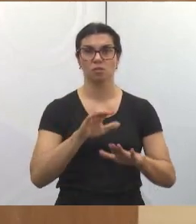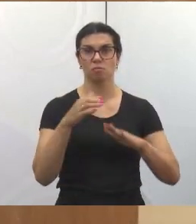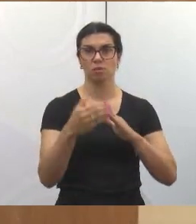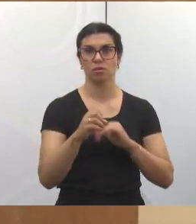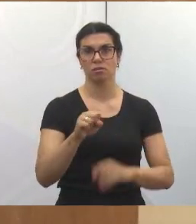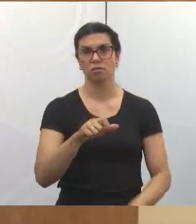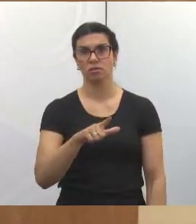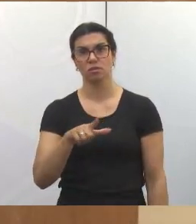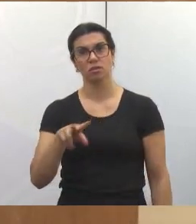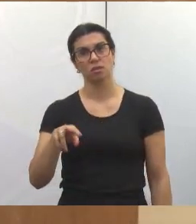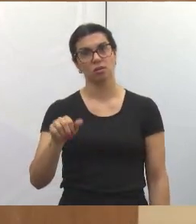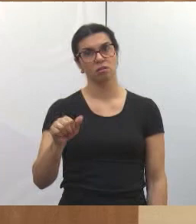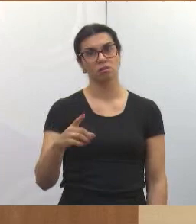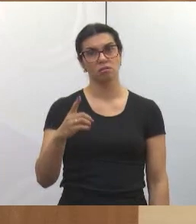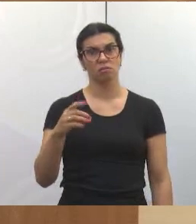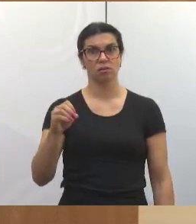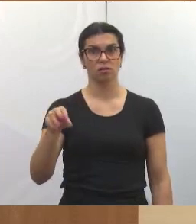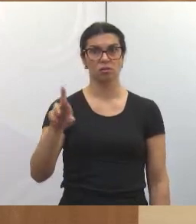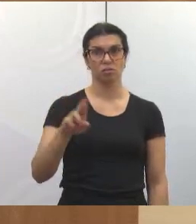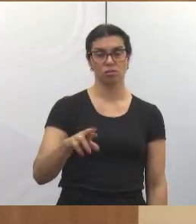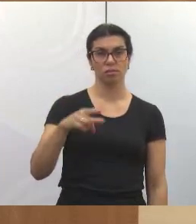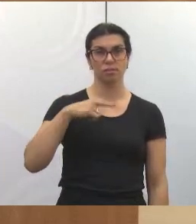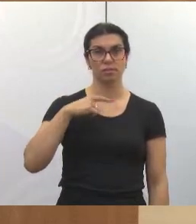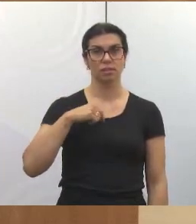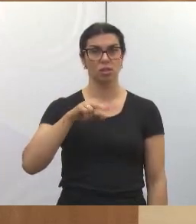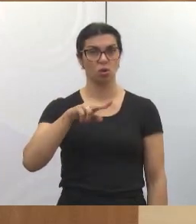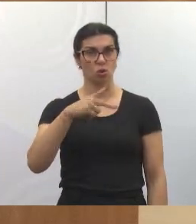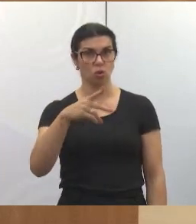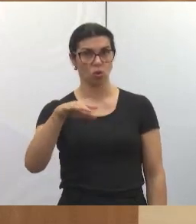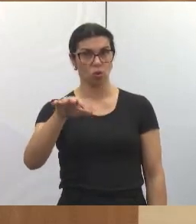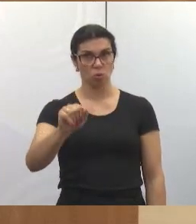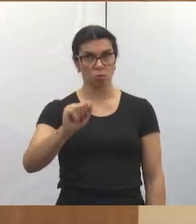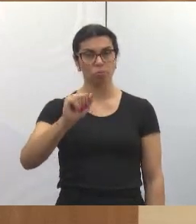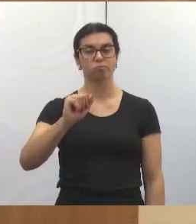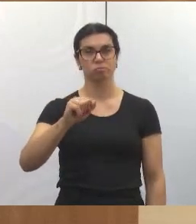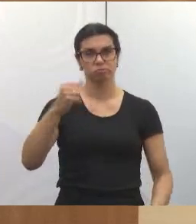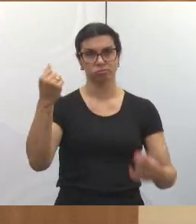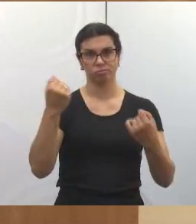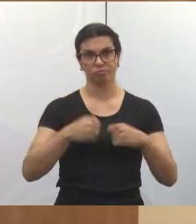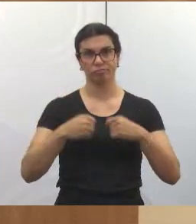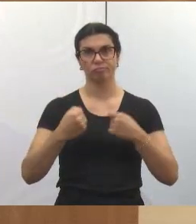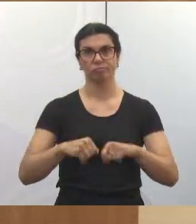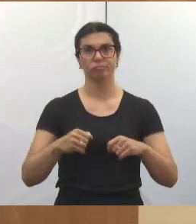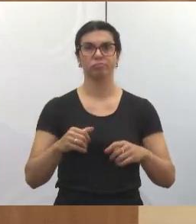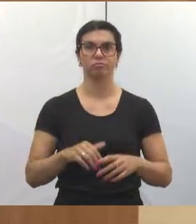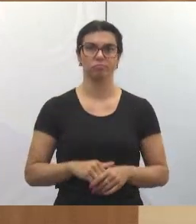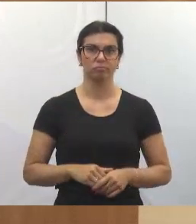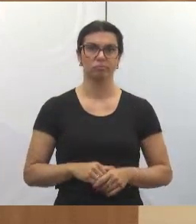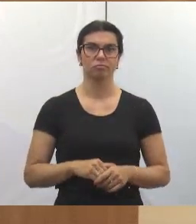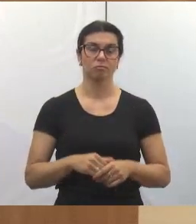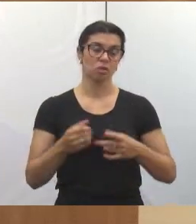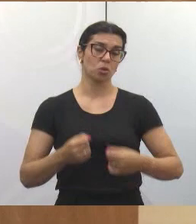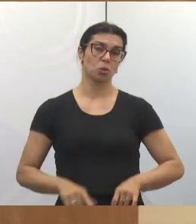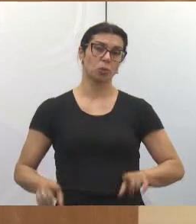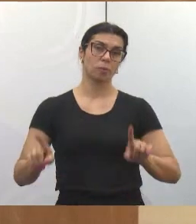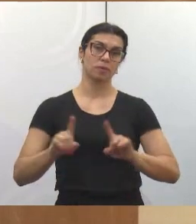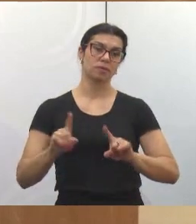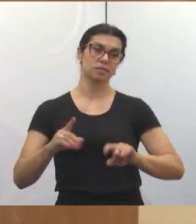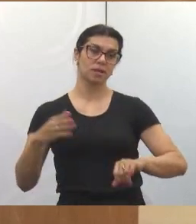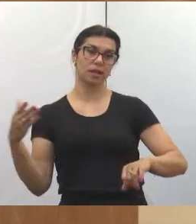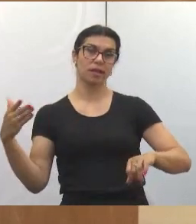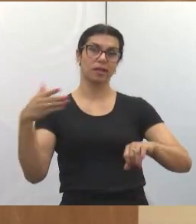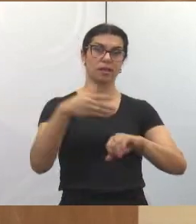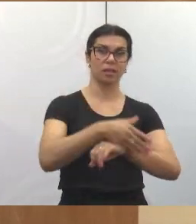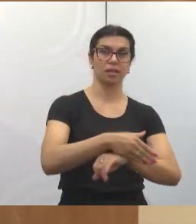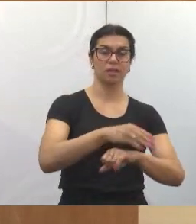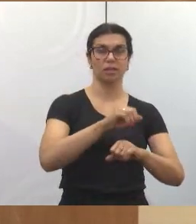você divide o atendimento. As pessoas podem ir lá na UPA do Cidade de Salvador e não ir para o Meia Lua. Então, você vai distribuir